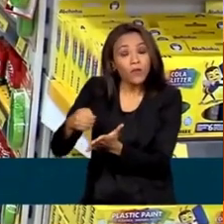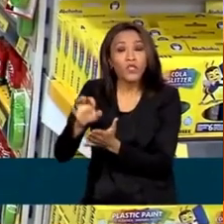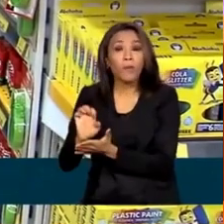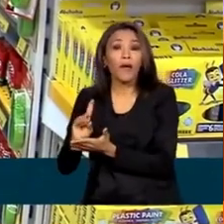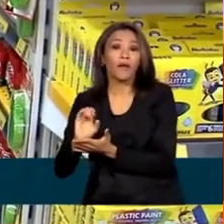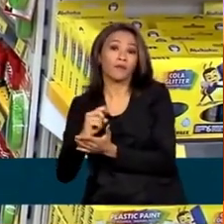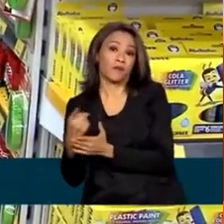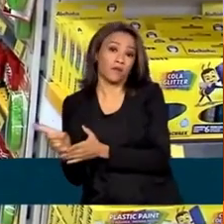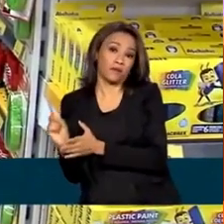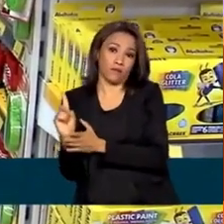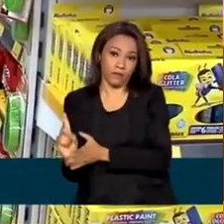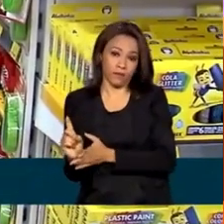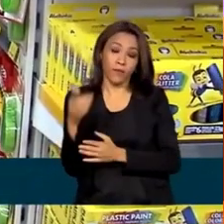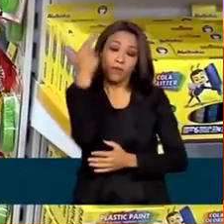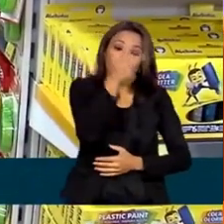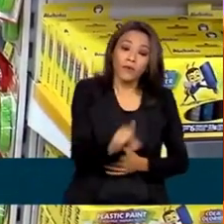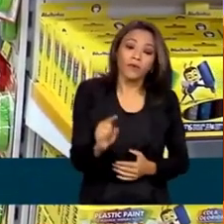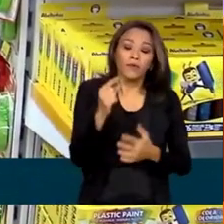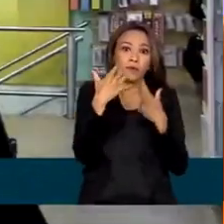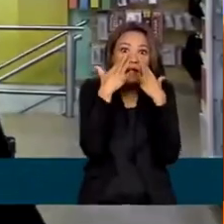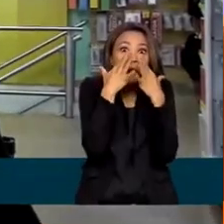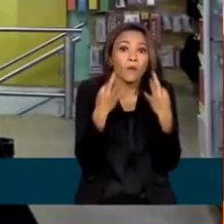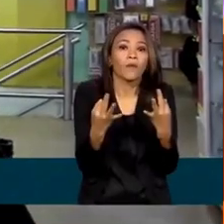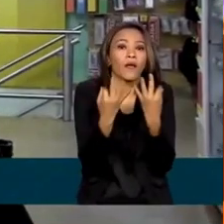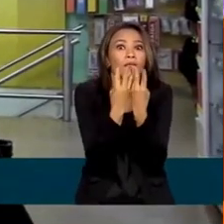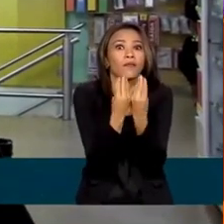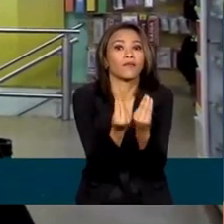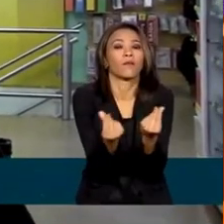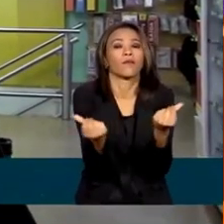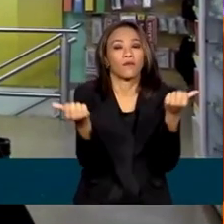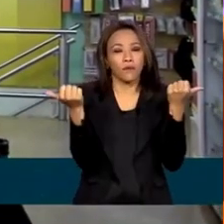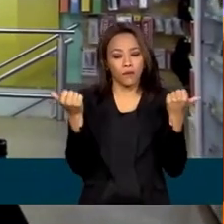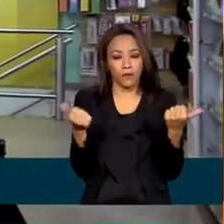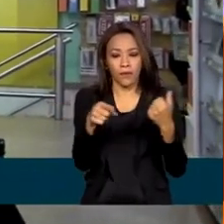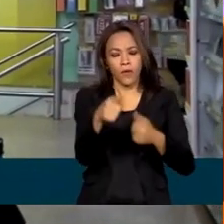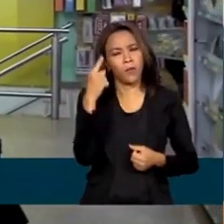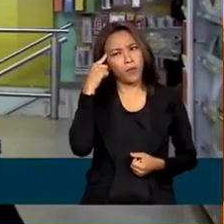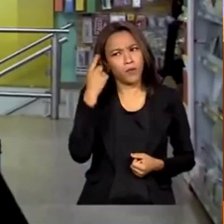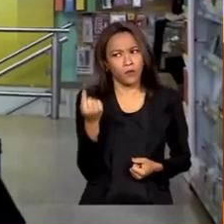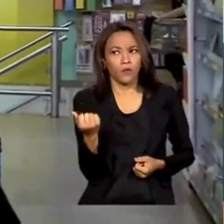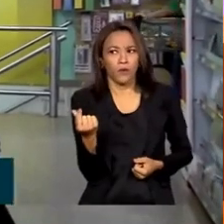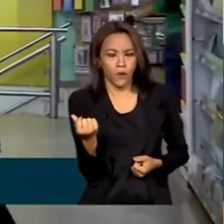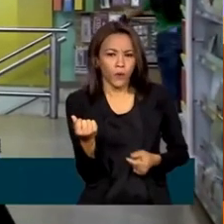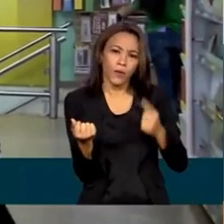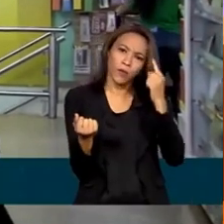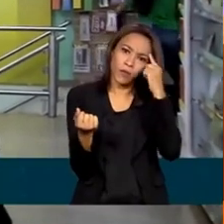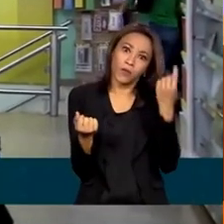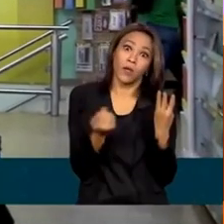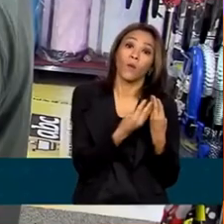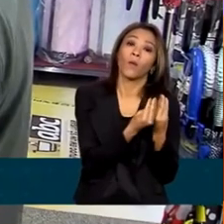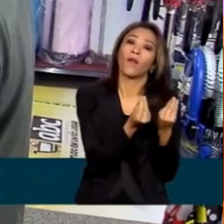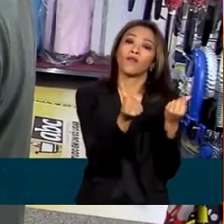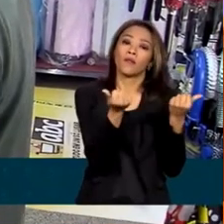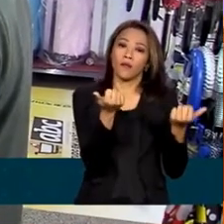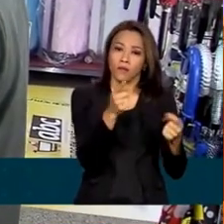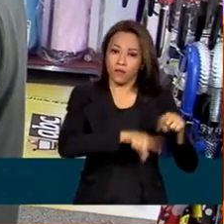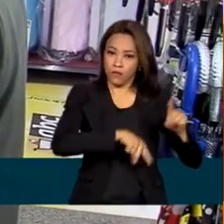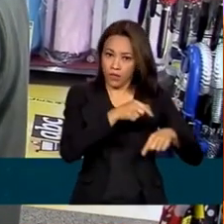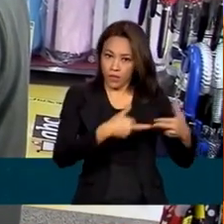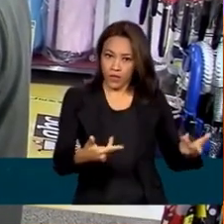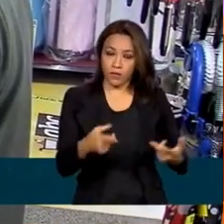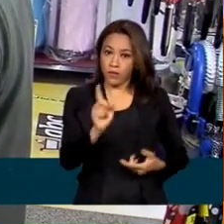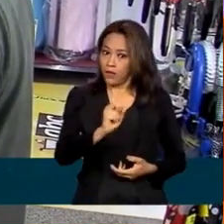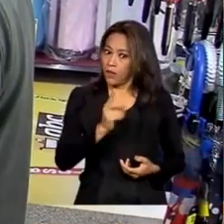hora da compra é ficar de olho na qualidade. Eu penso no preço e também na qualidade do produto. E não